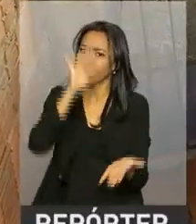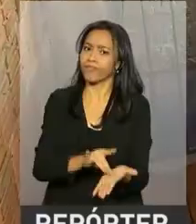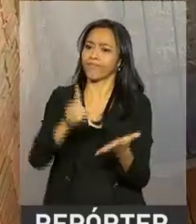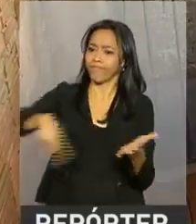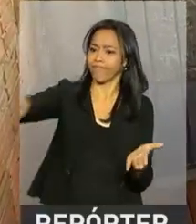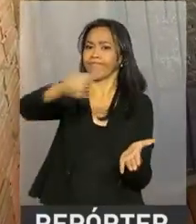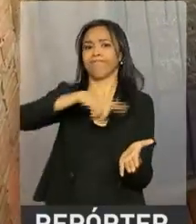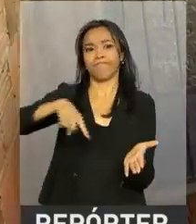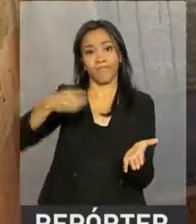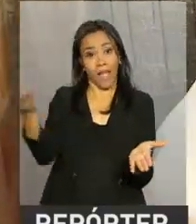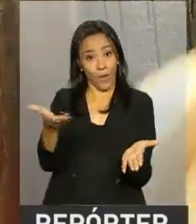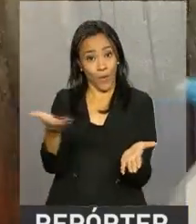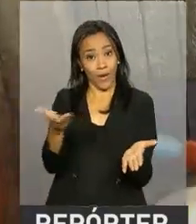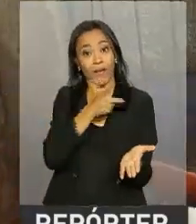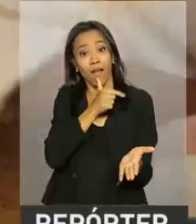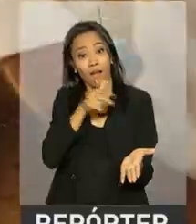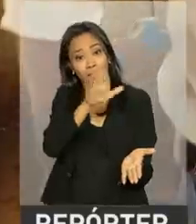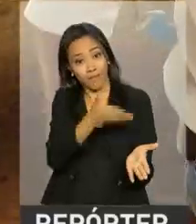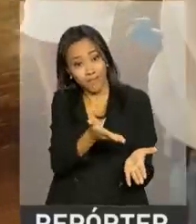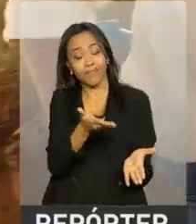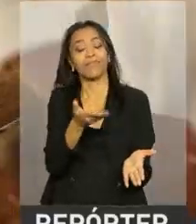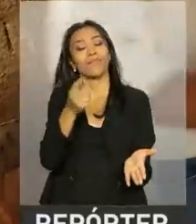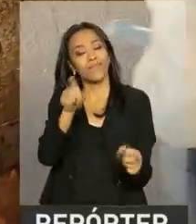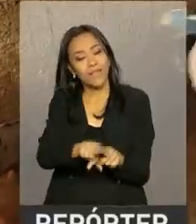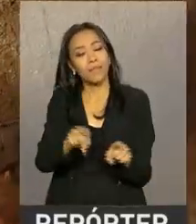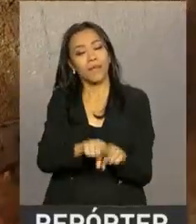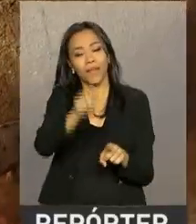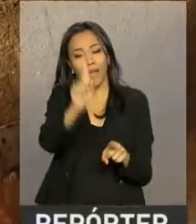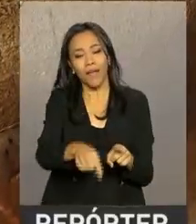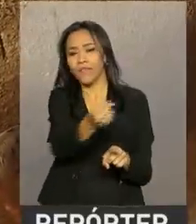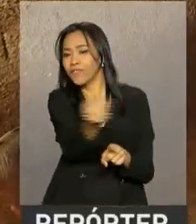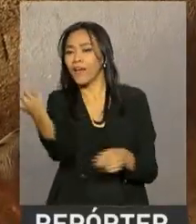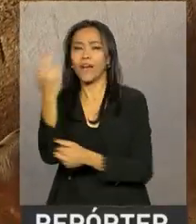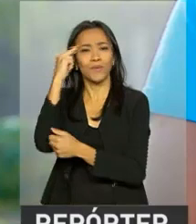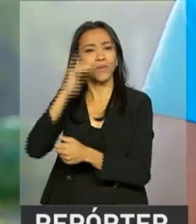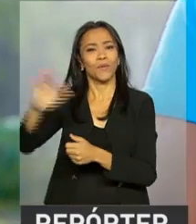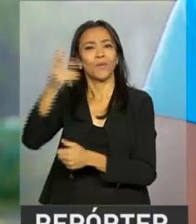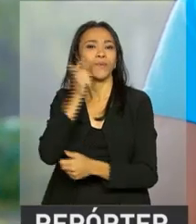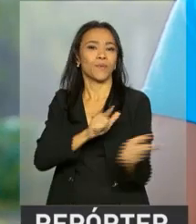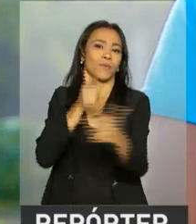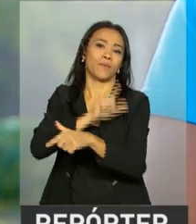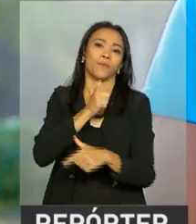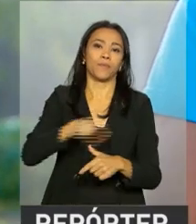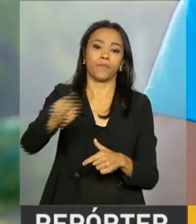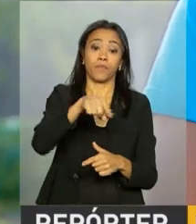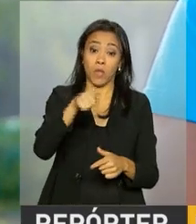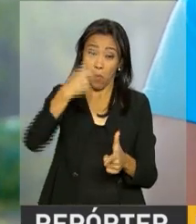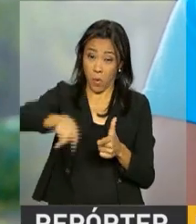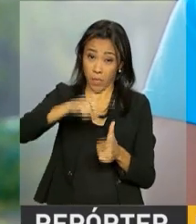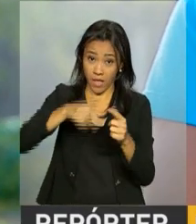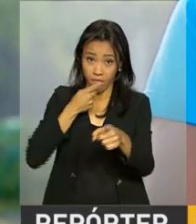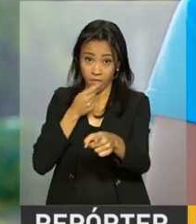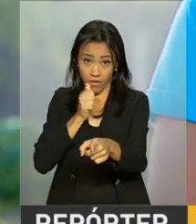por aqui, com a chegada das águas, logo seja também a de muitos sertanejos. Aqui o maior problema é a água,